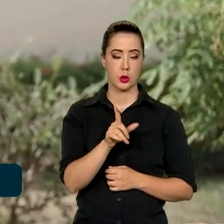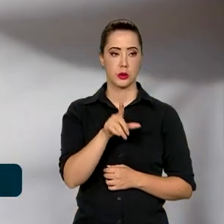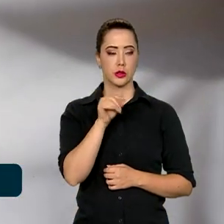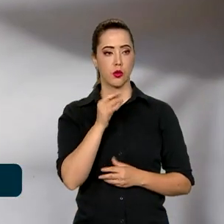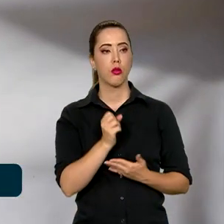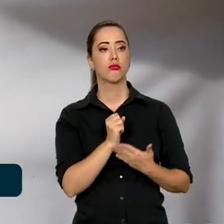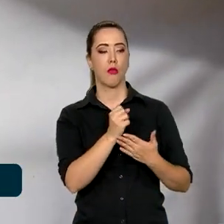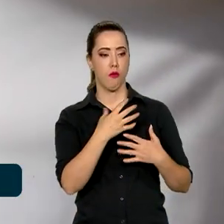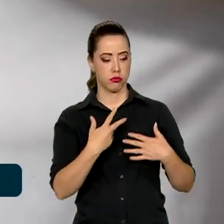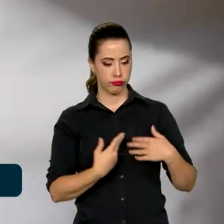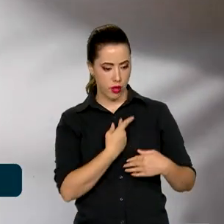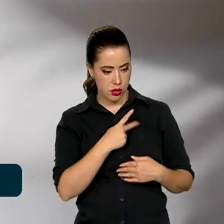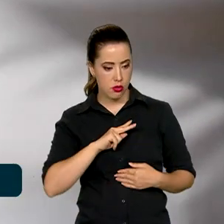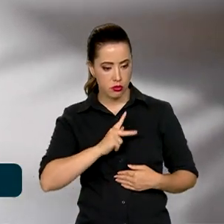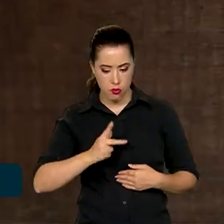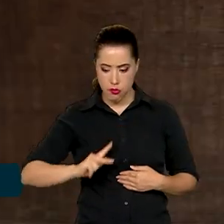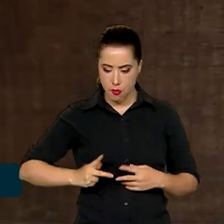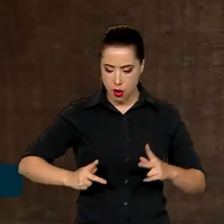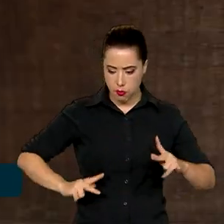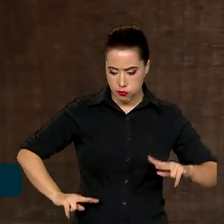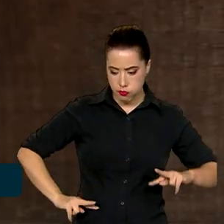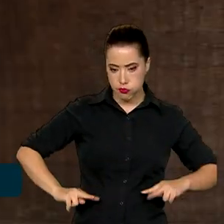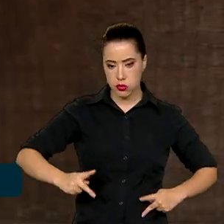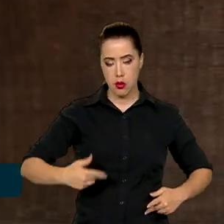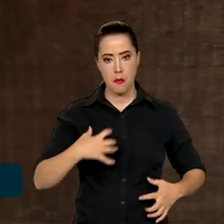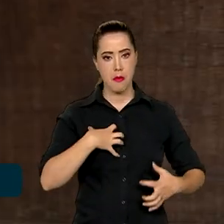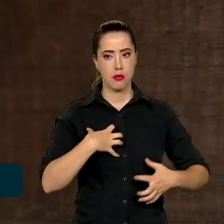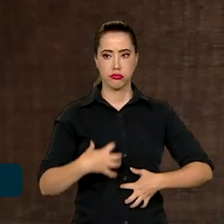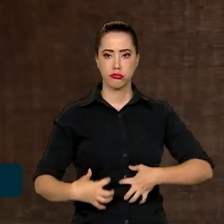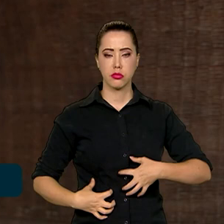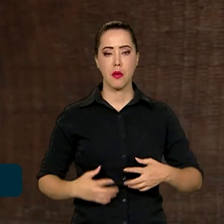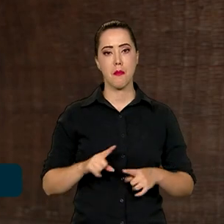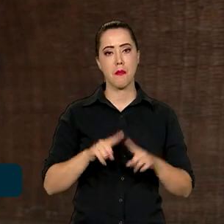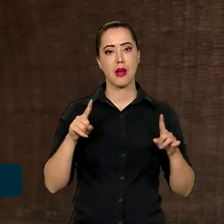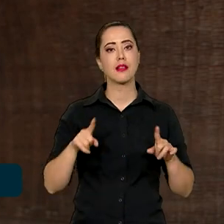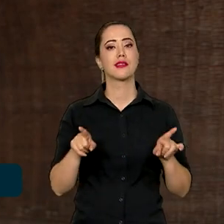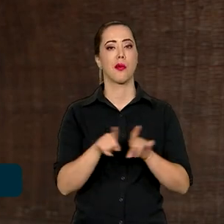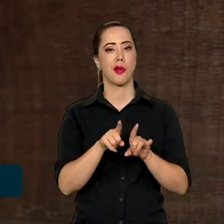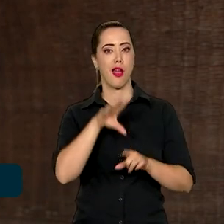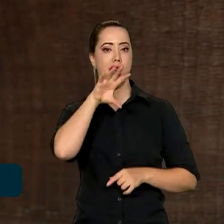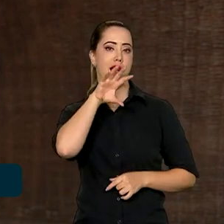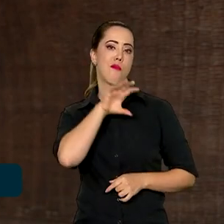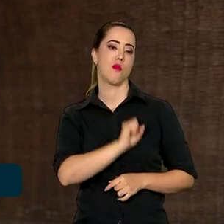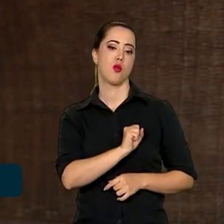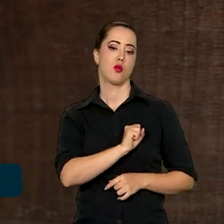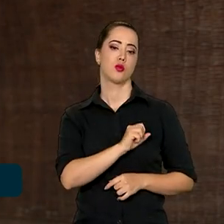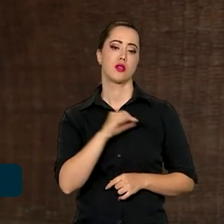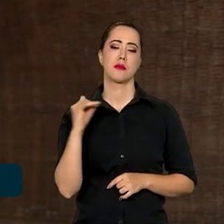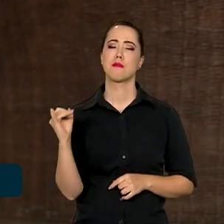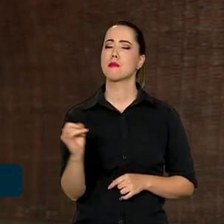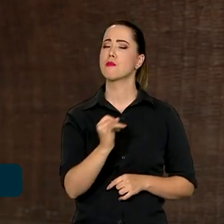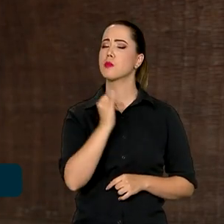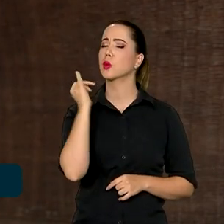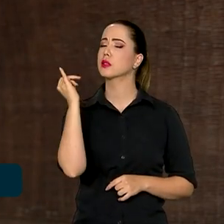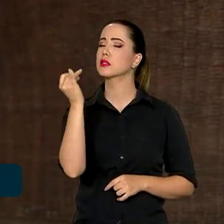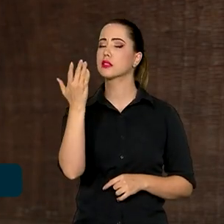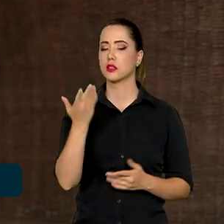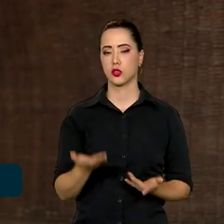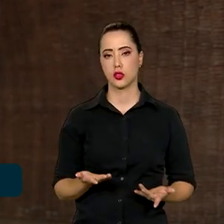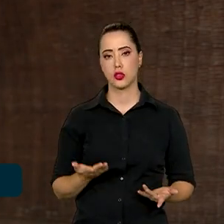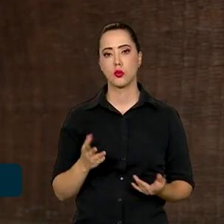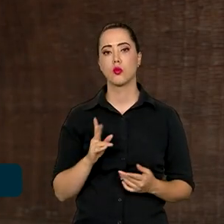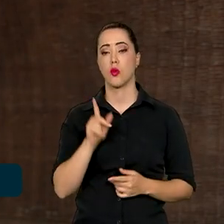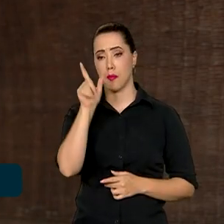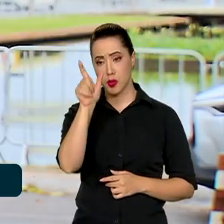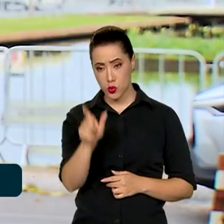atitude, mas, por outro lado, é um ato de amor muito, muito grande com